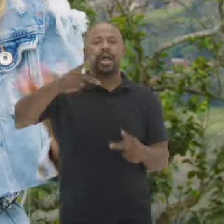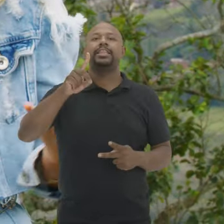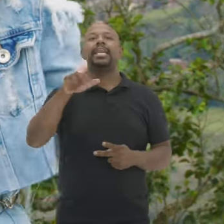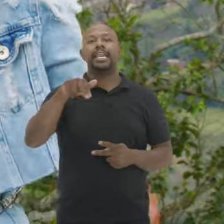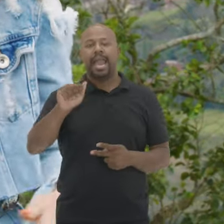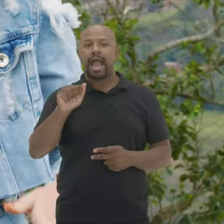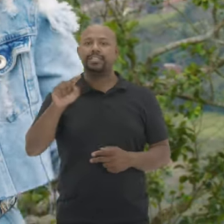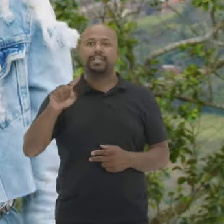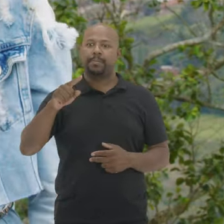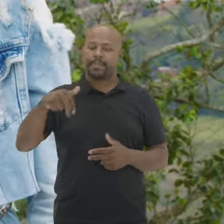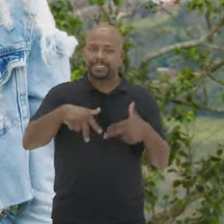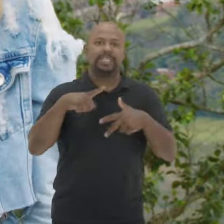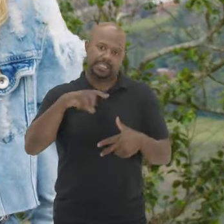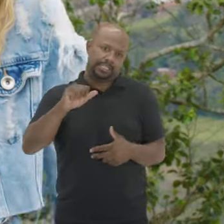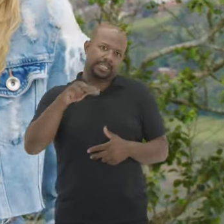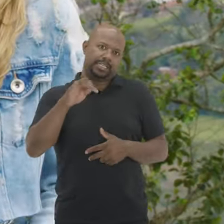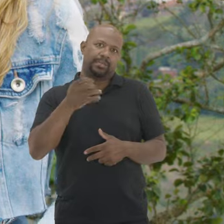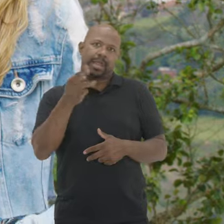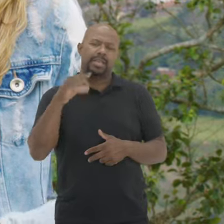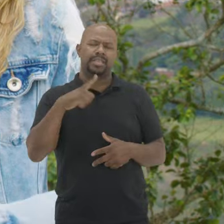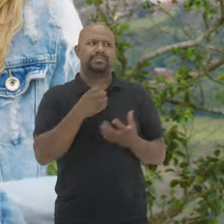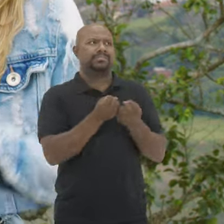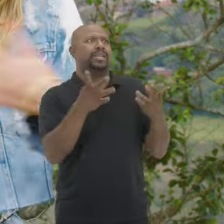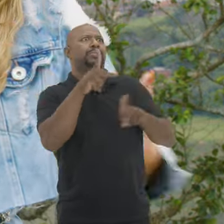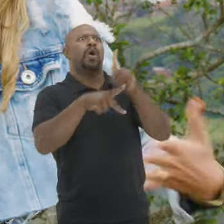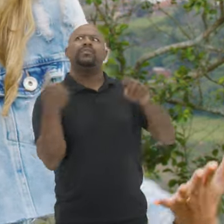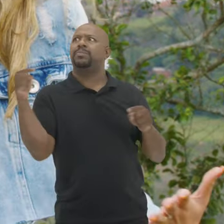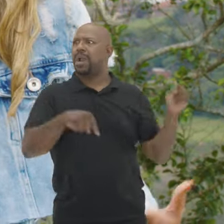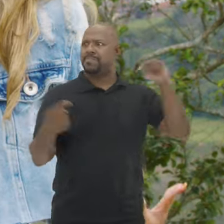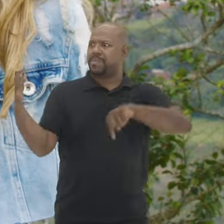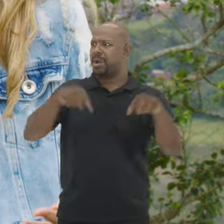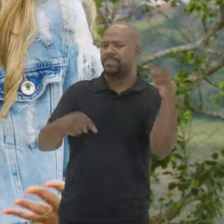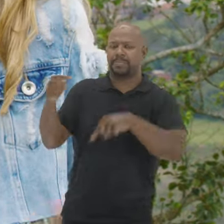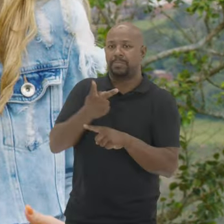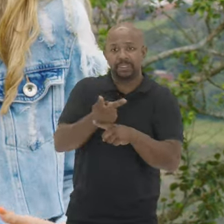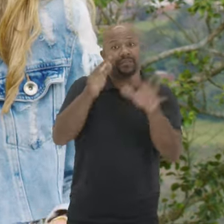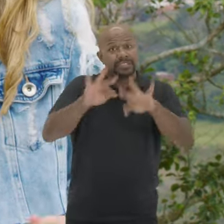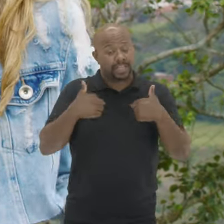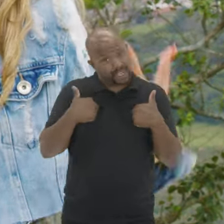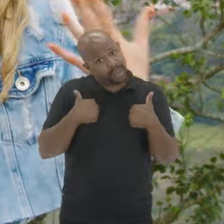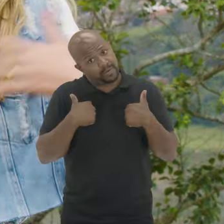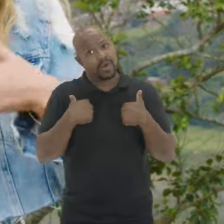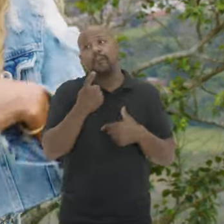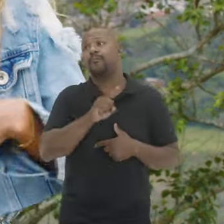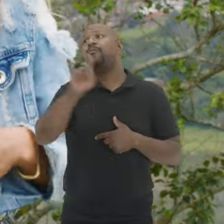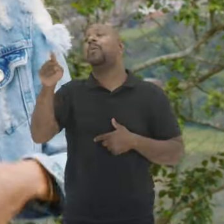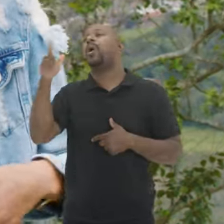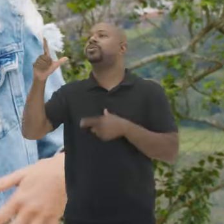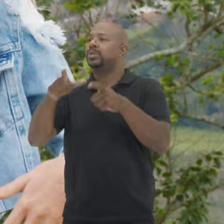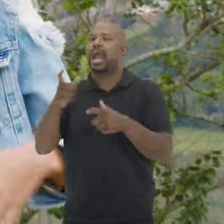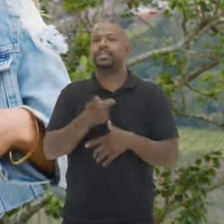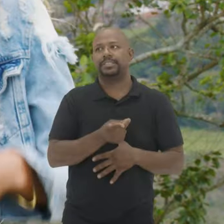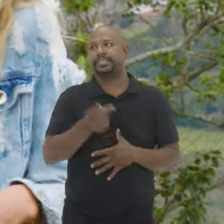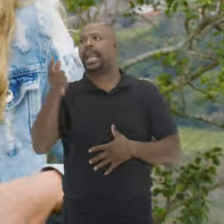DNA de passagem Que Santa Maria tem E vendo os tantos povos Que vieram para cá Em busca de felicidade Eu vejo que hoje Eu vou